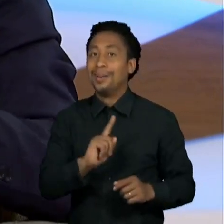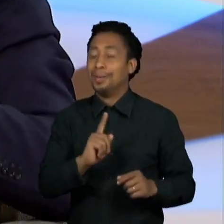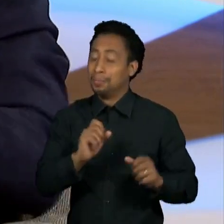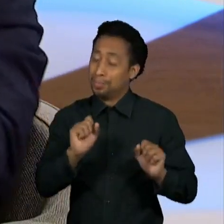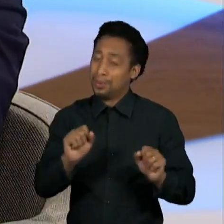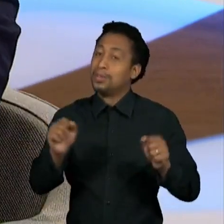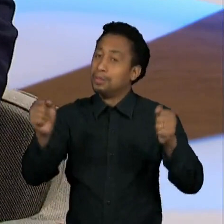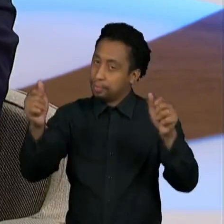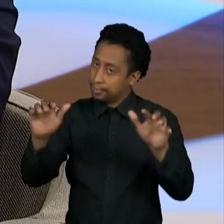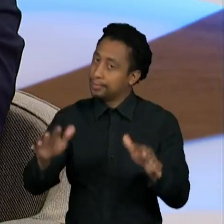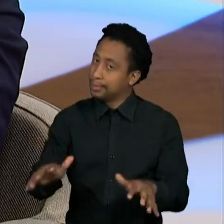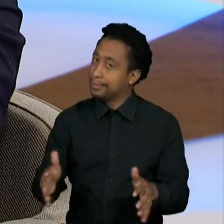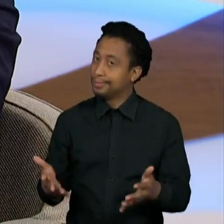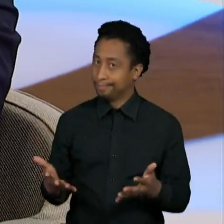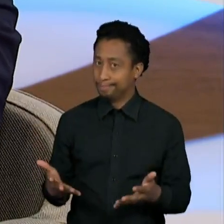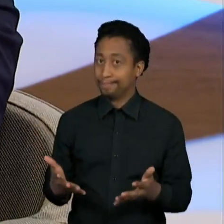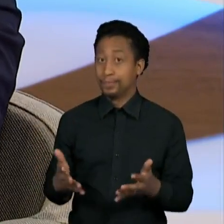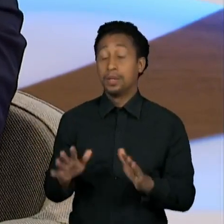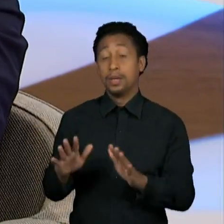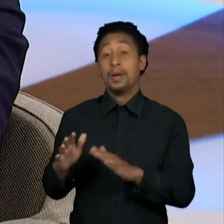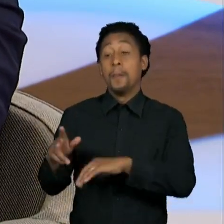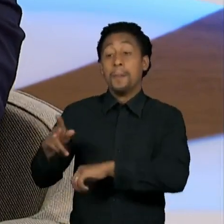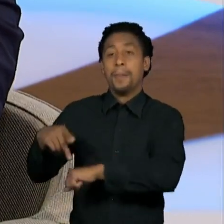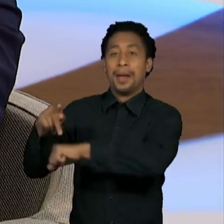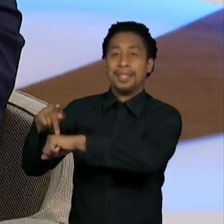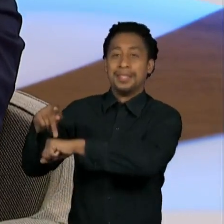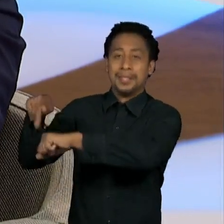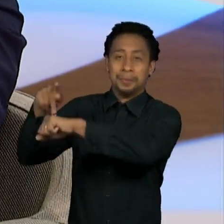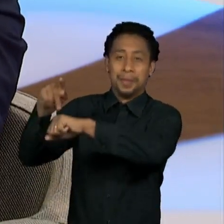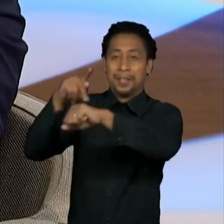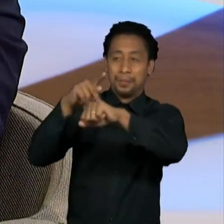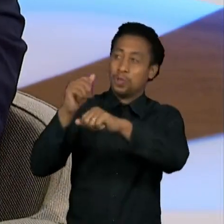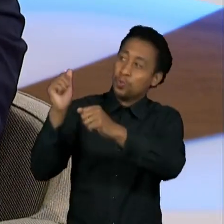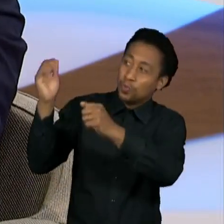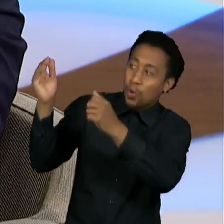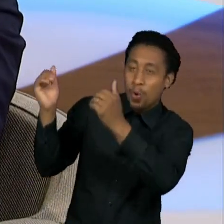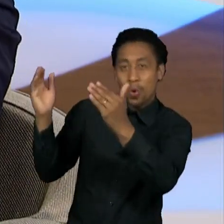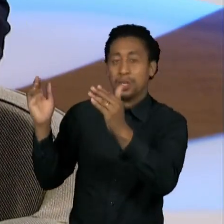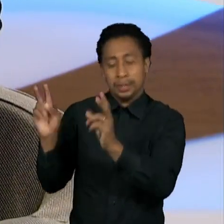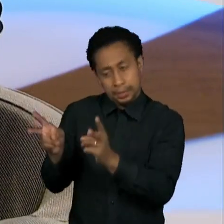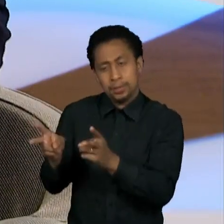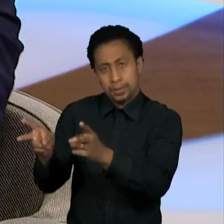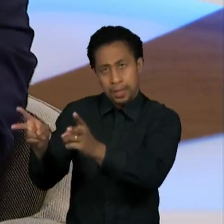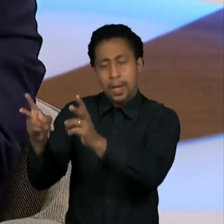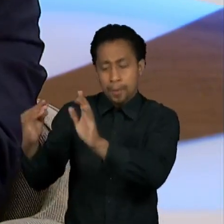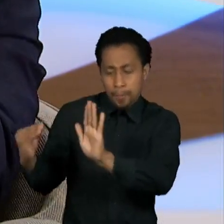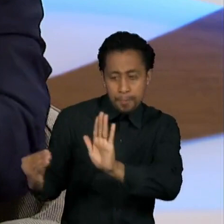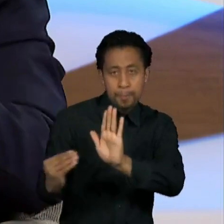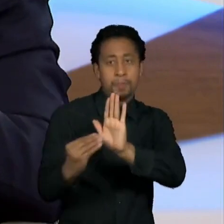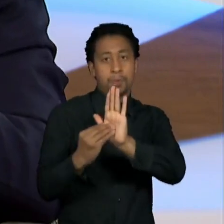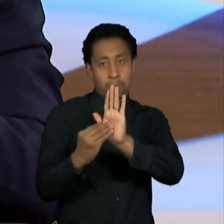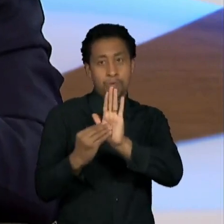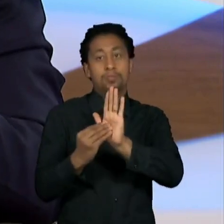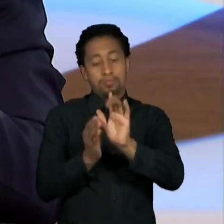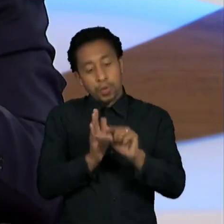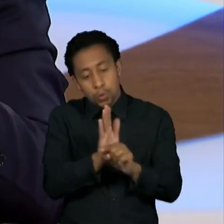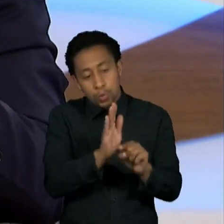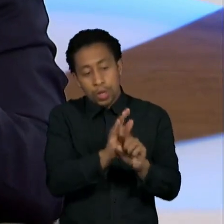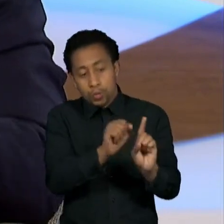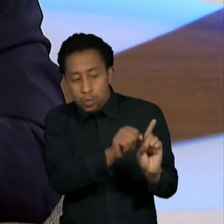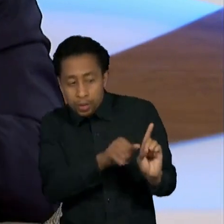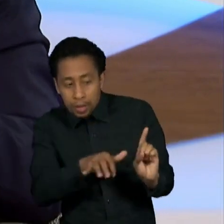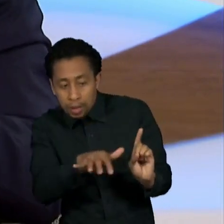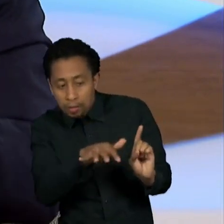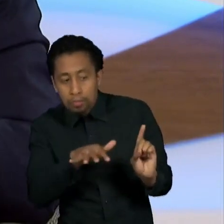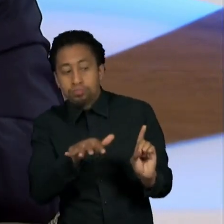dos países hoje tem algum componente, porque tem uma necessidade social, algum componente é onde você coloca e outro componente você enxuga.